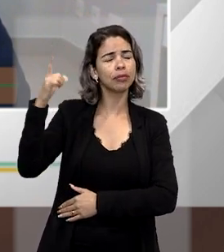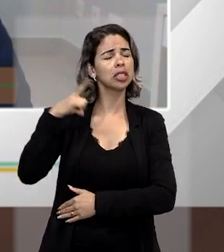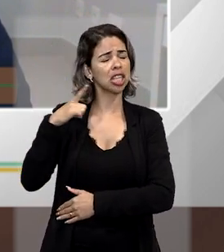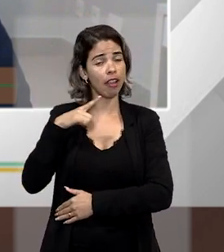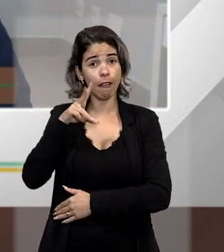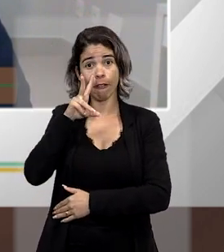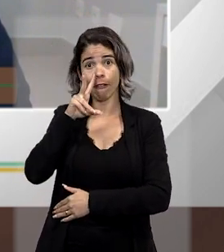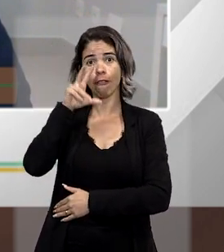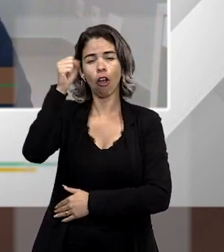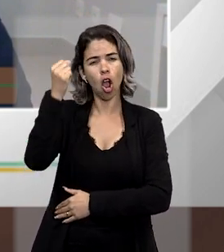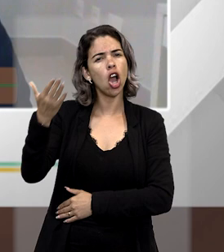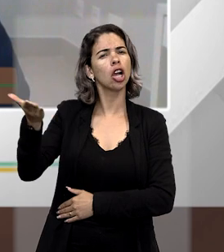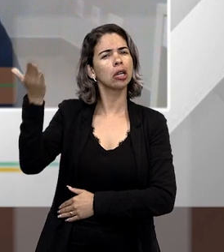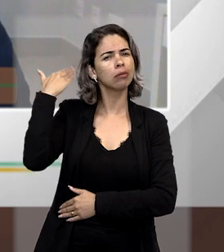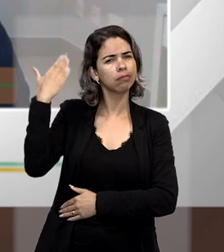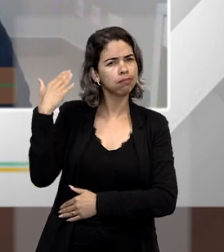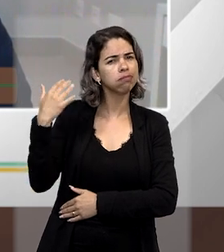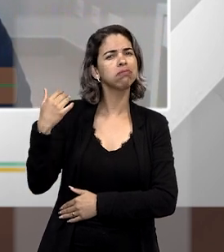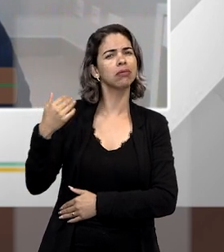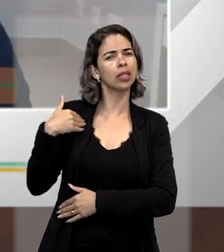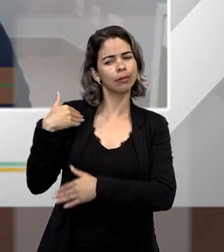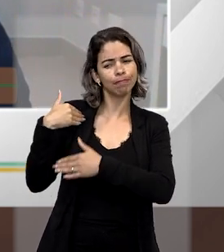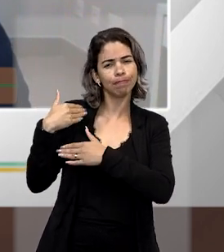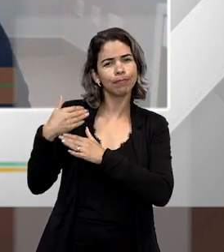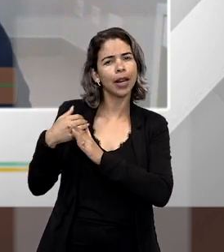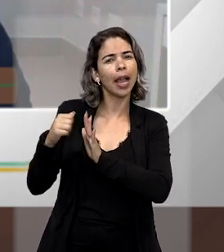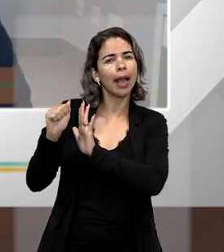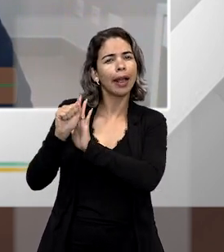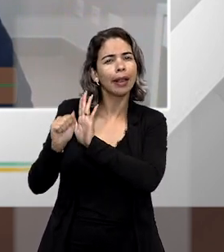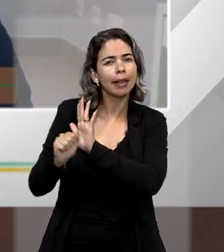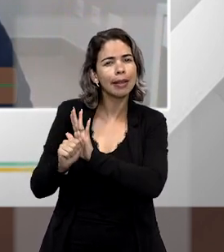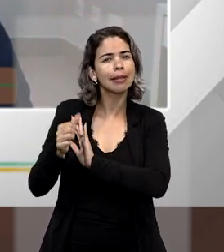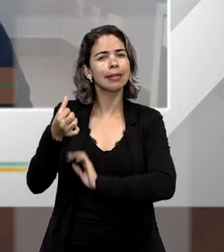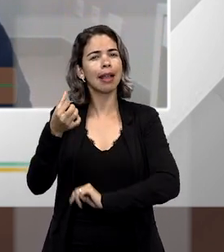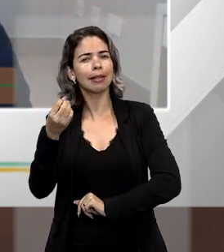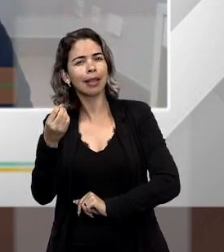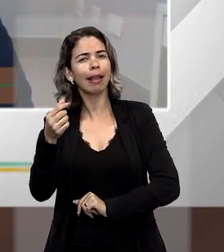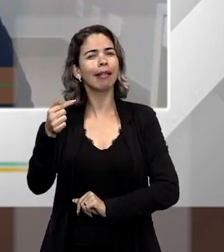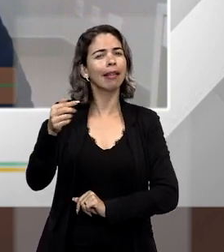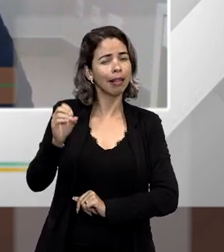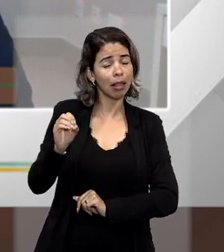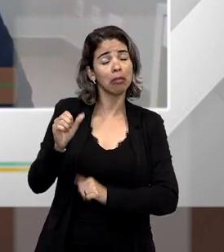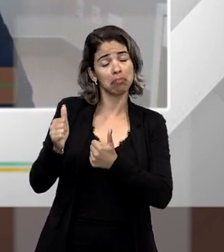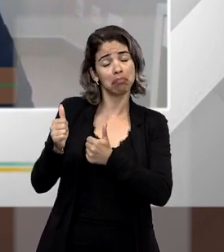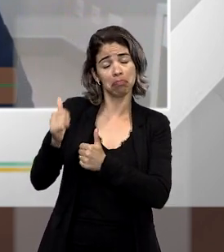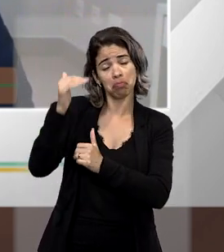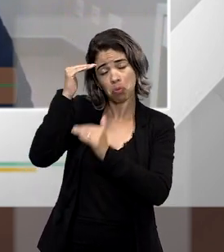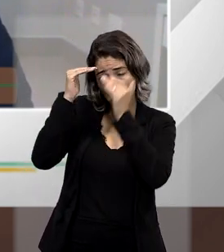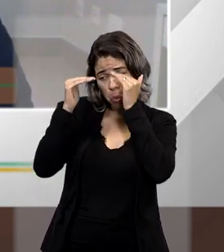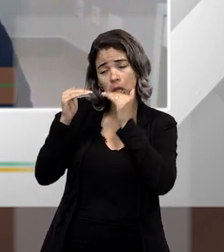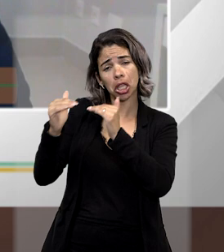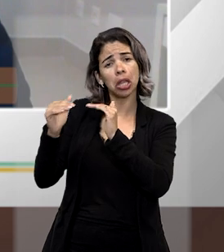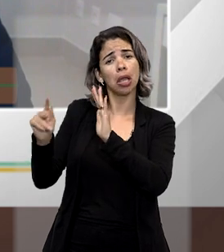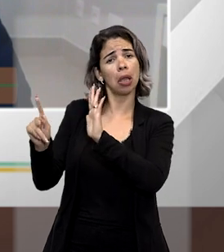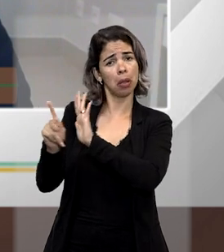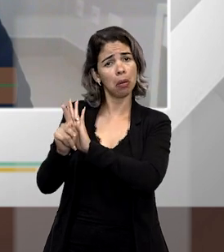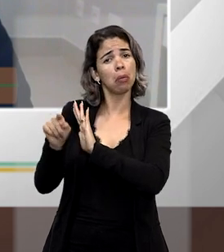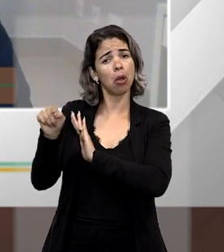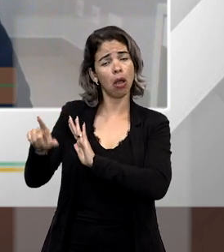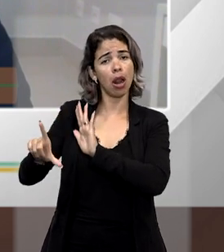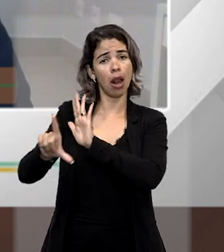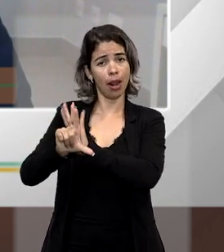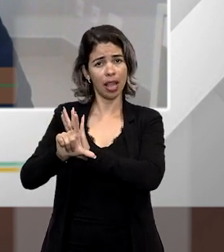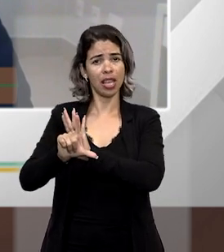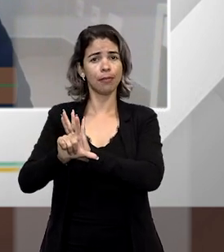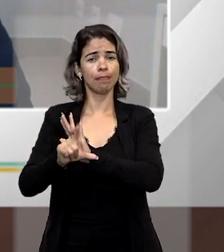muito coerente, muito forte durante a década de 60, até a década de 70 no Brasil, e que serviu de pano de fundo para a